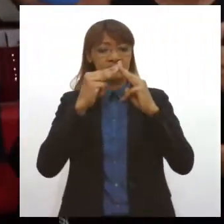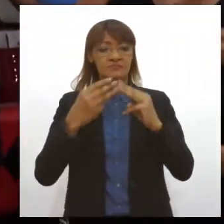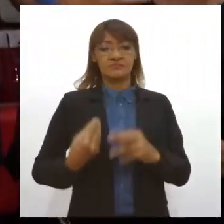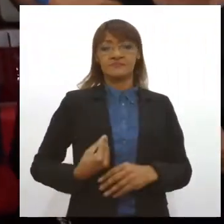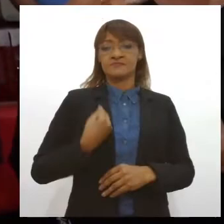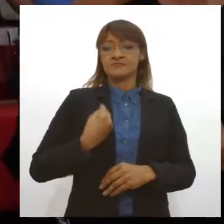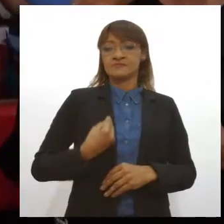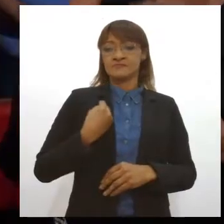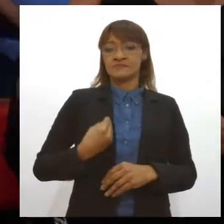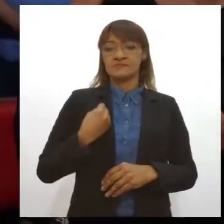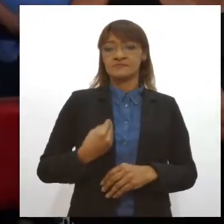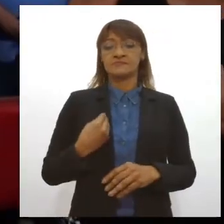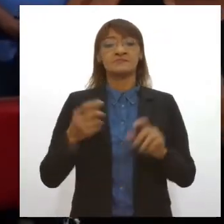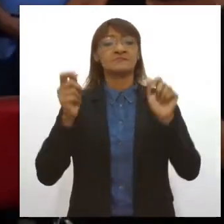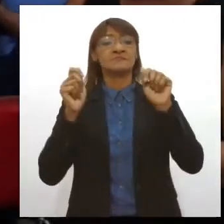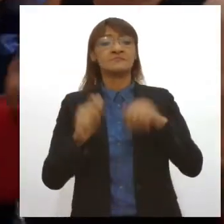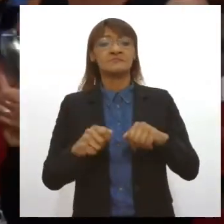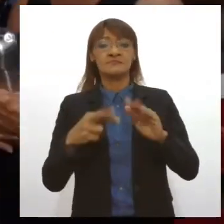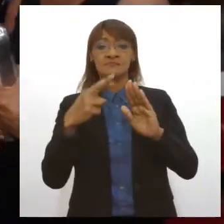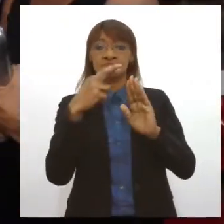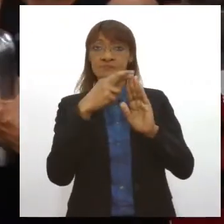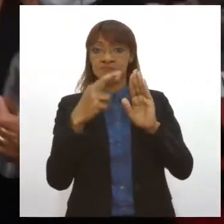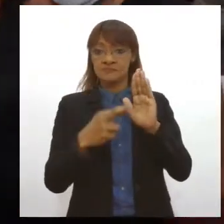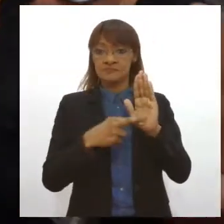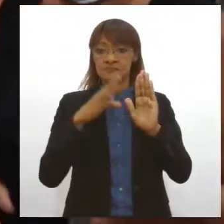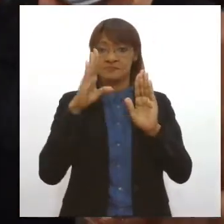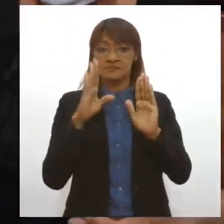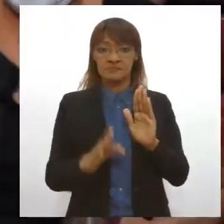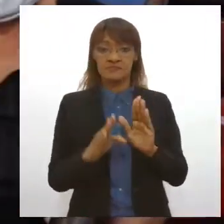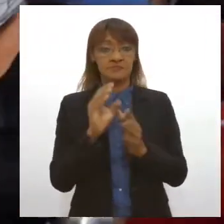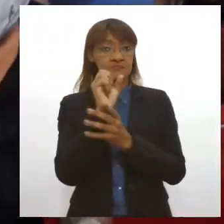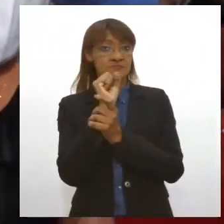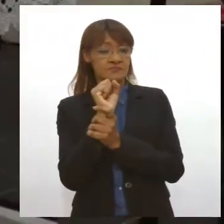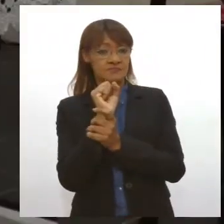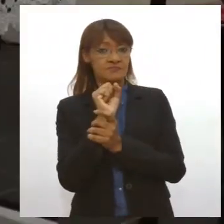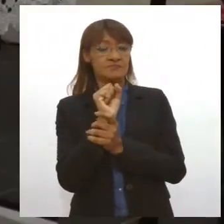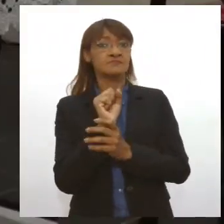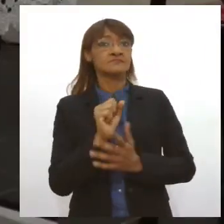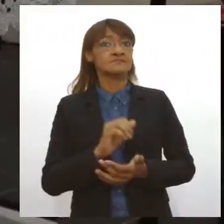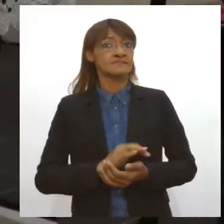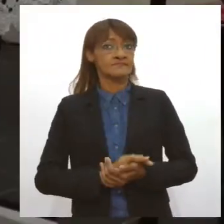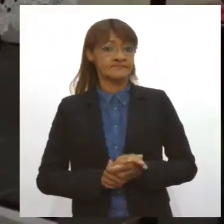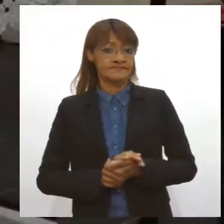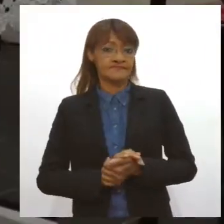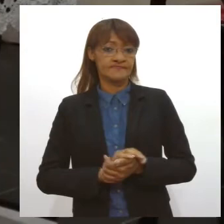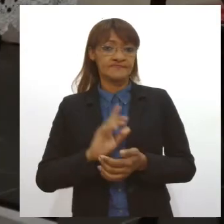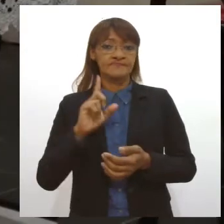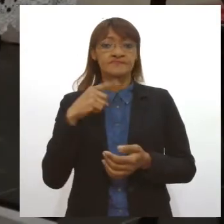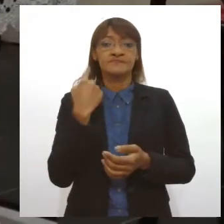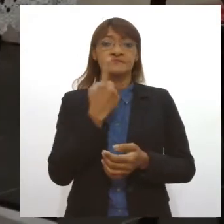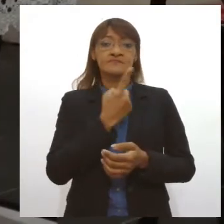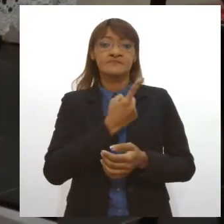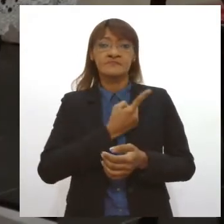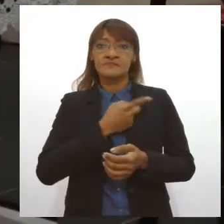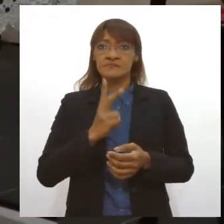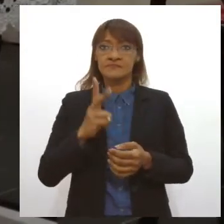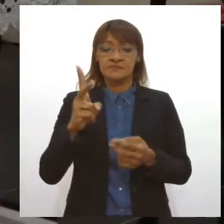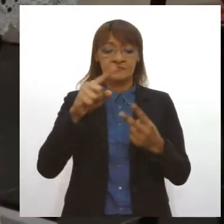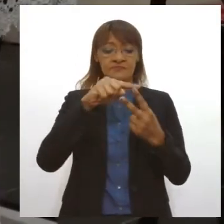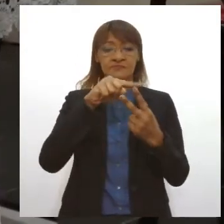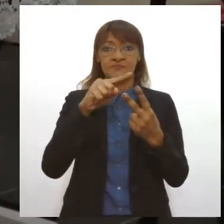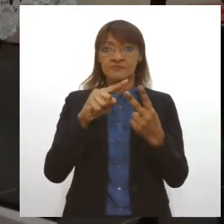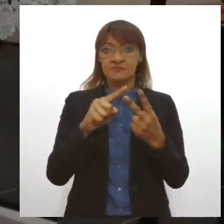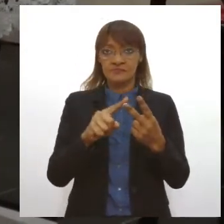Ainda que com os protocolos de segurança sendo exigidos. Nós estamos trabalhando com dois lugares de